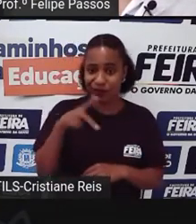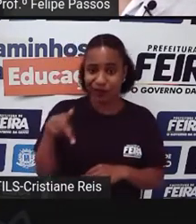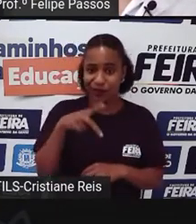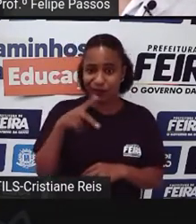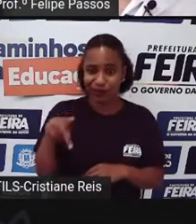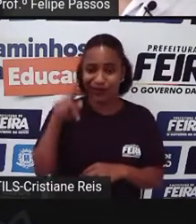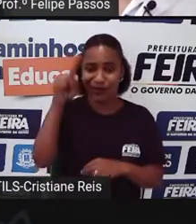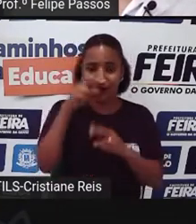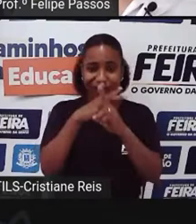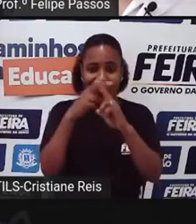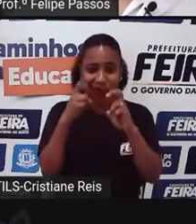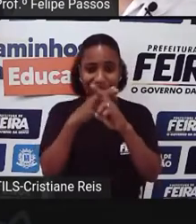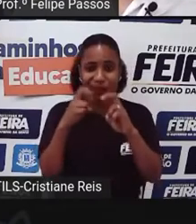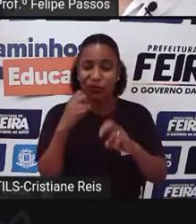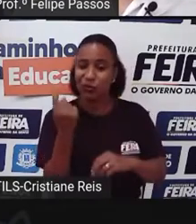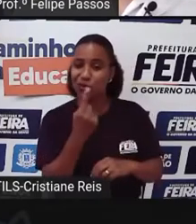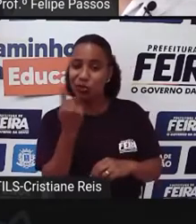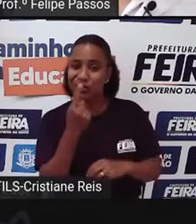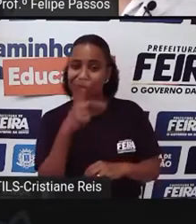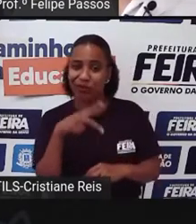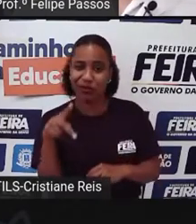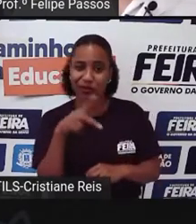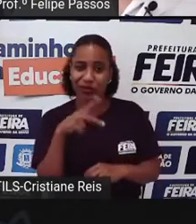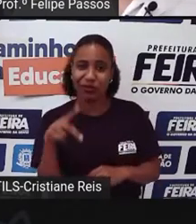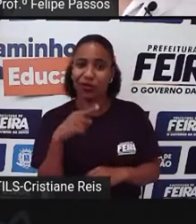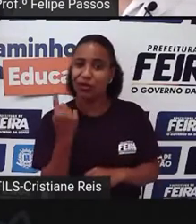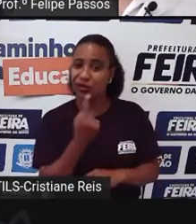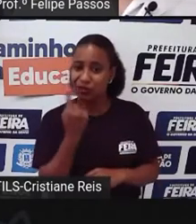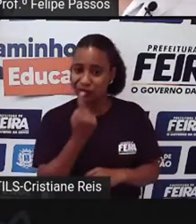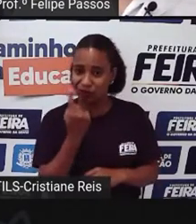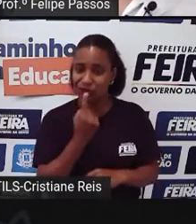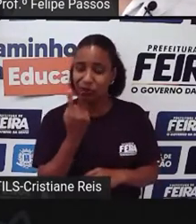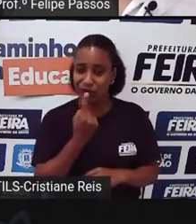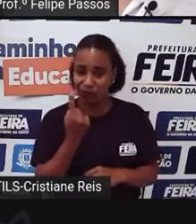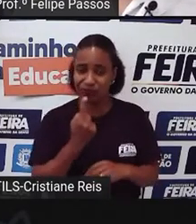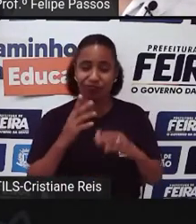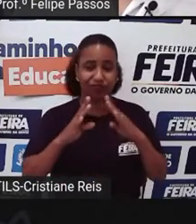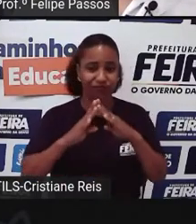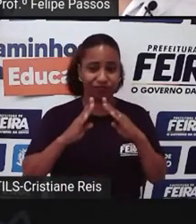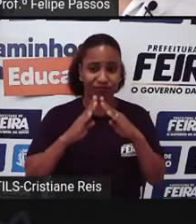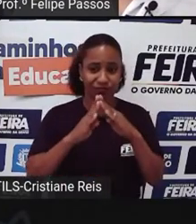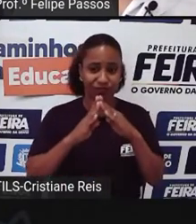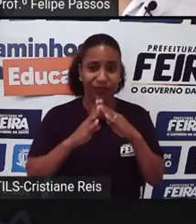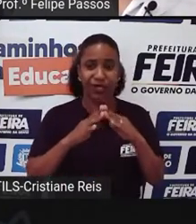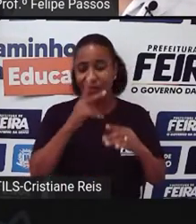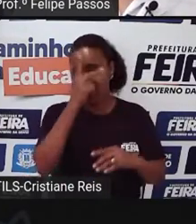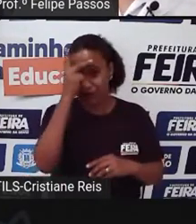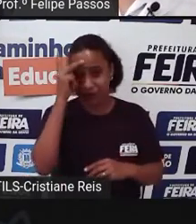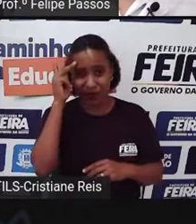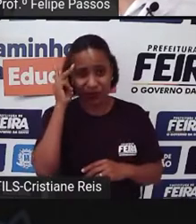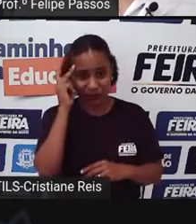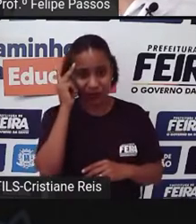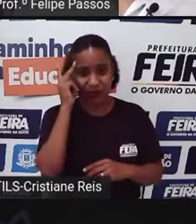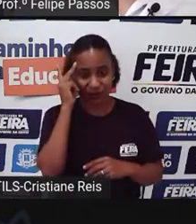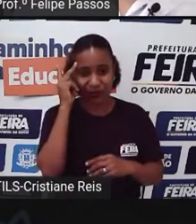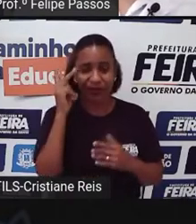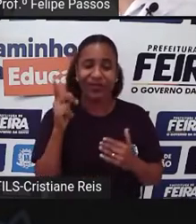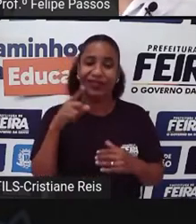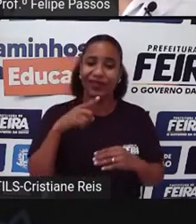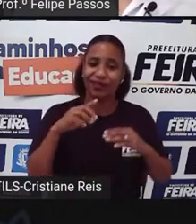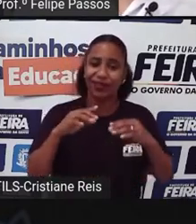Feira São pessoas como eu Que são sozinhas Então essas pessoas Que tem um animal